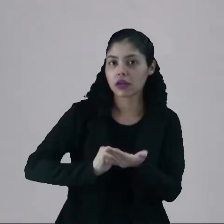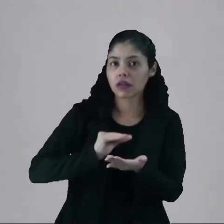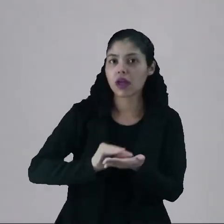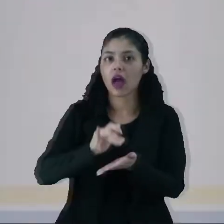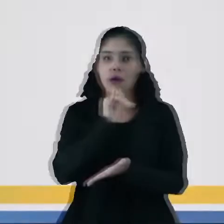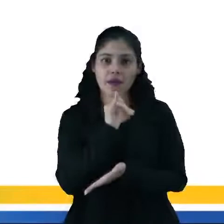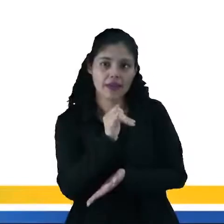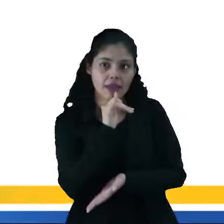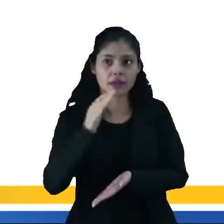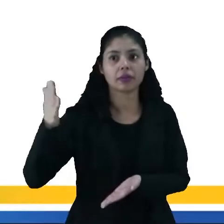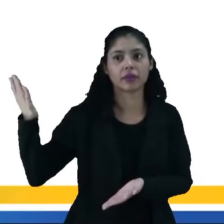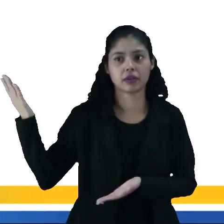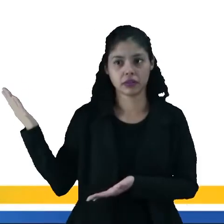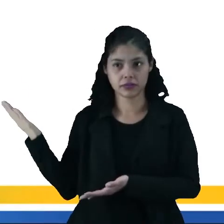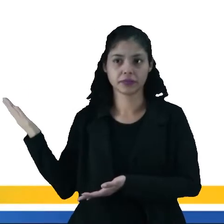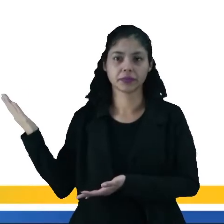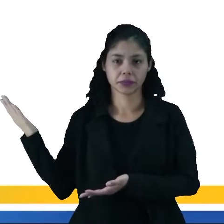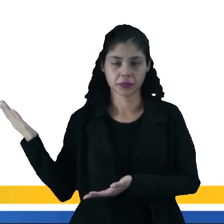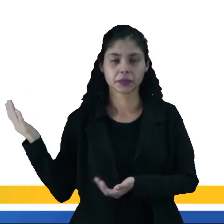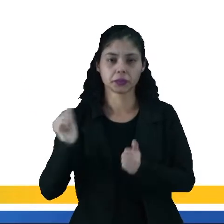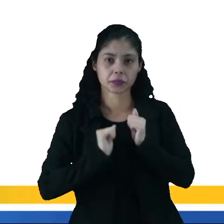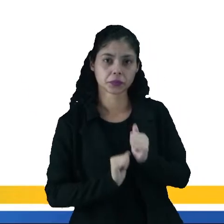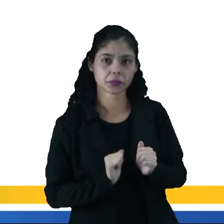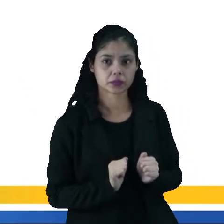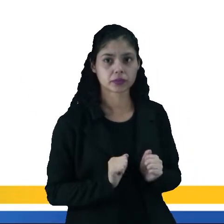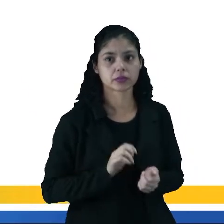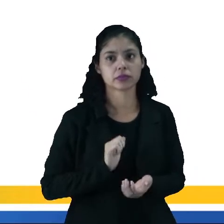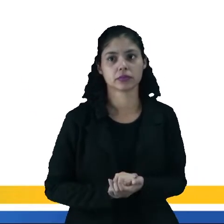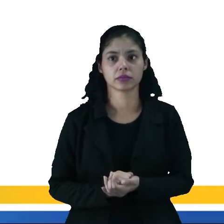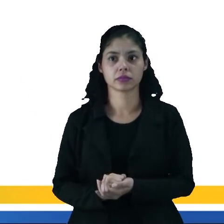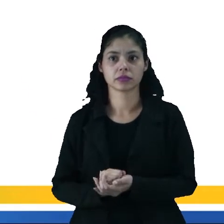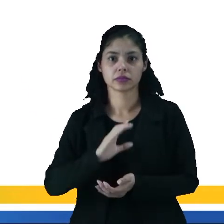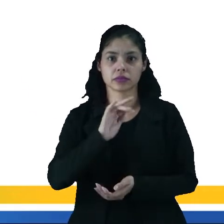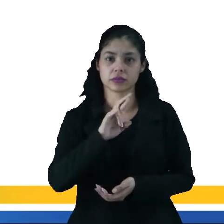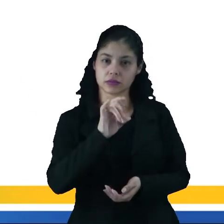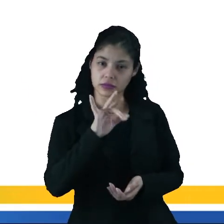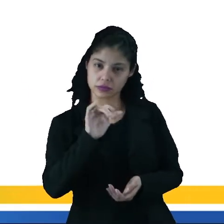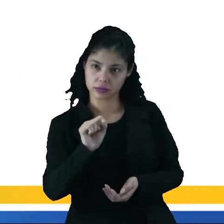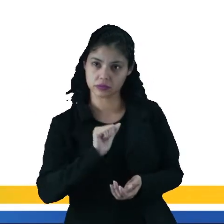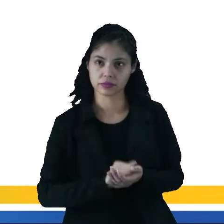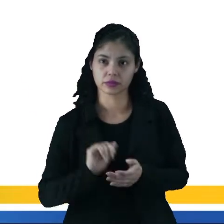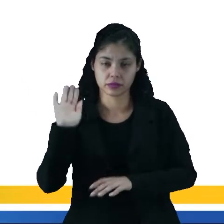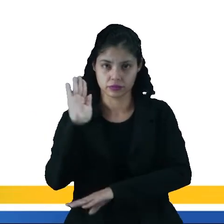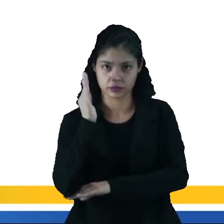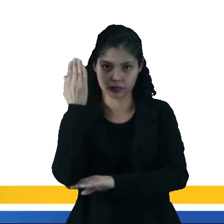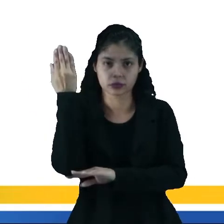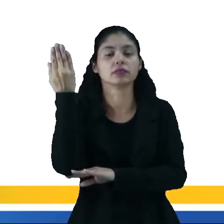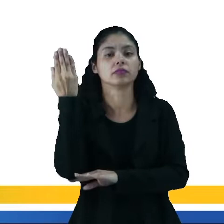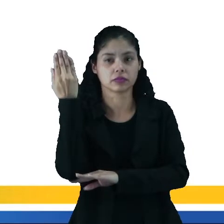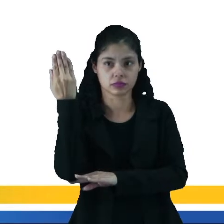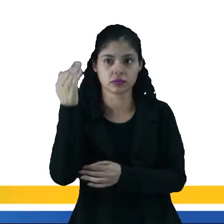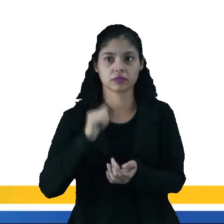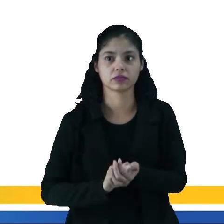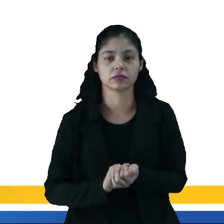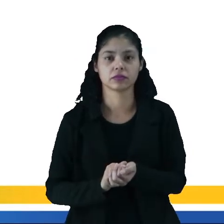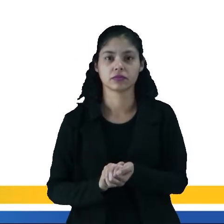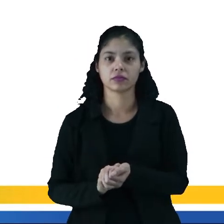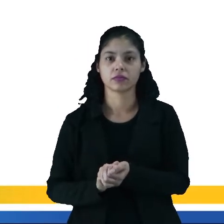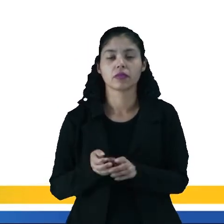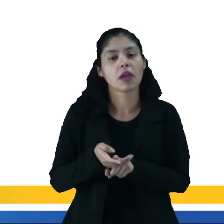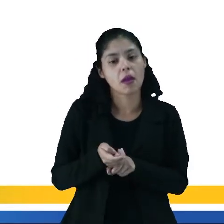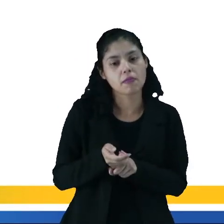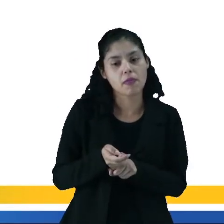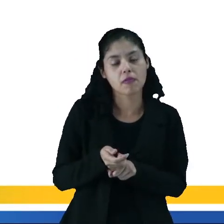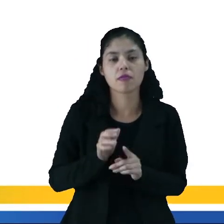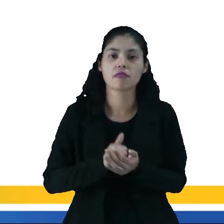alguns exemplos que está mostrando para você aí. Tem o caso dos cereais, sobras e palhas de milho, de arroz, que você